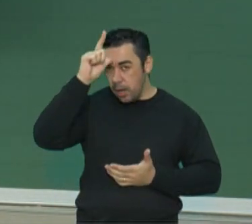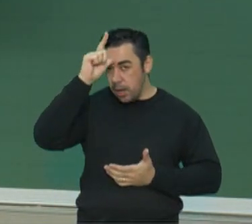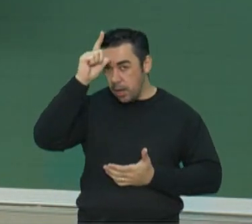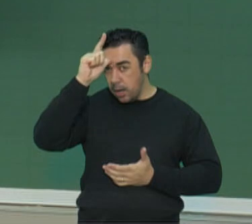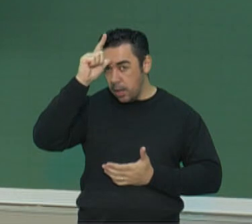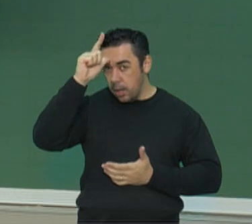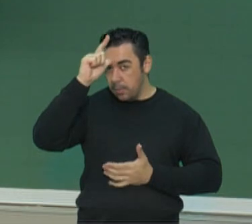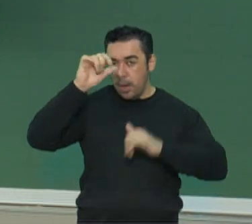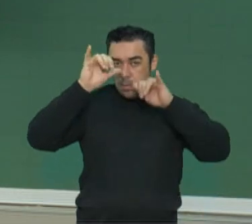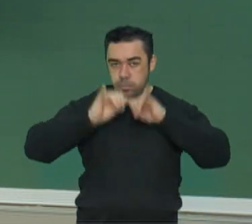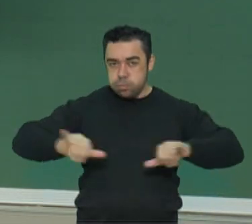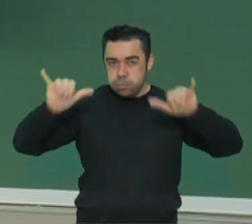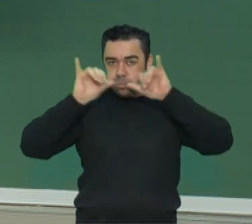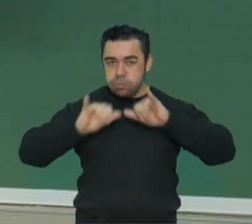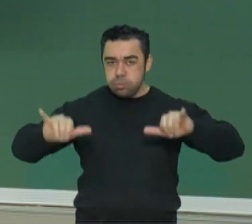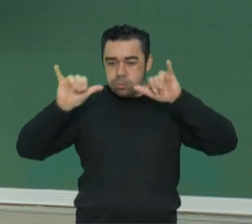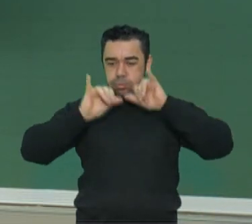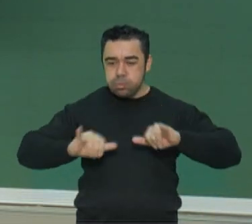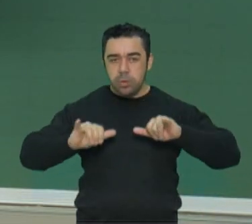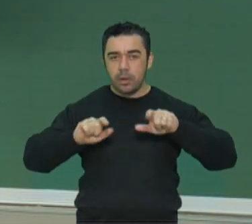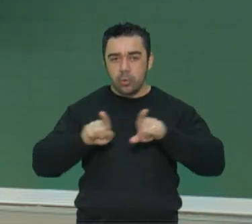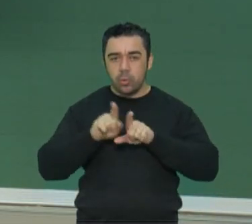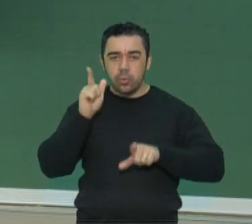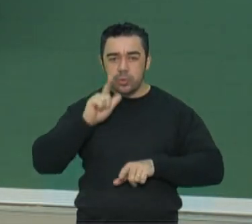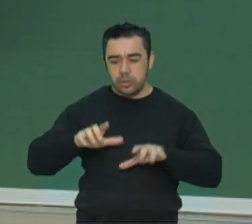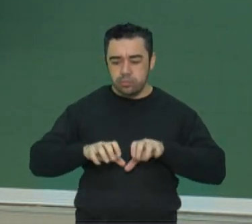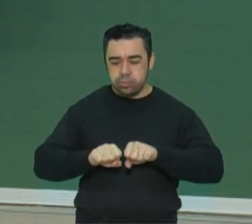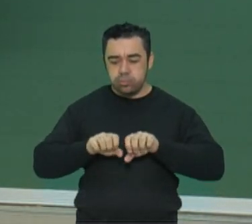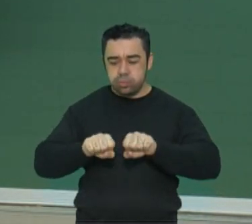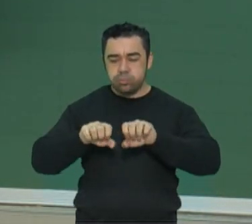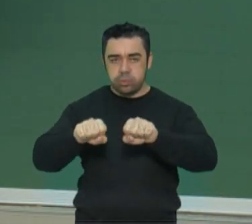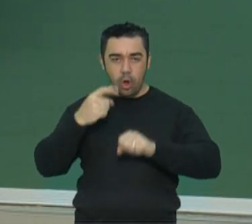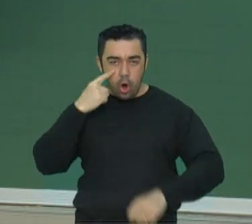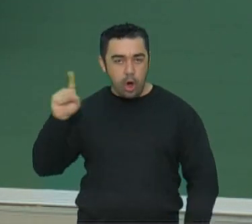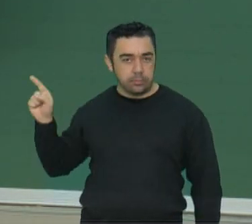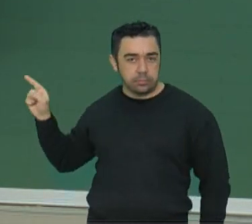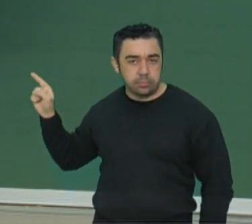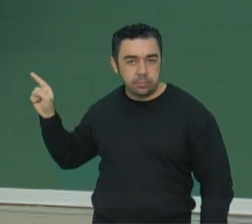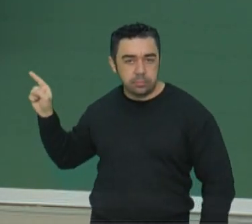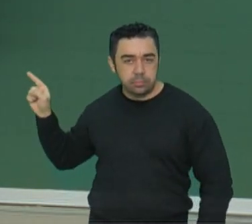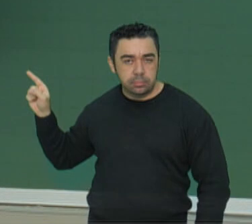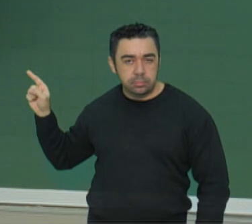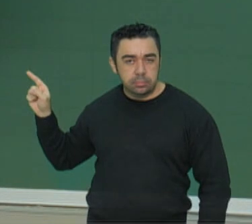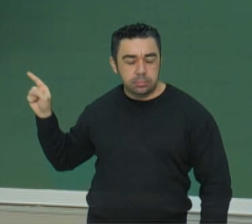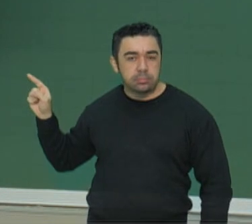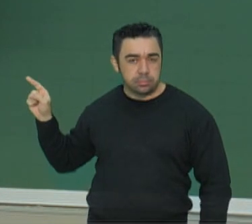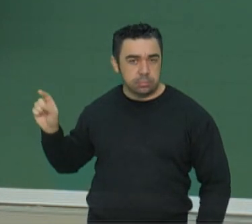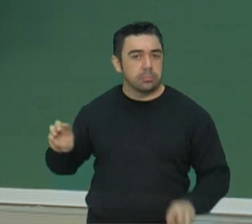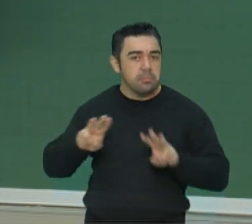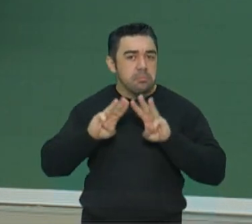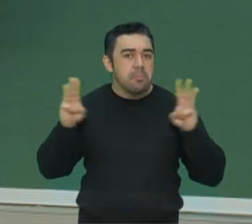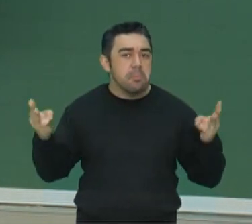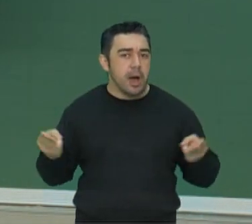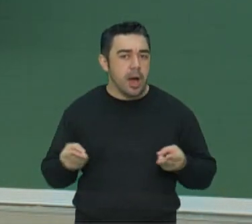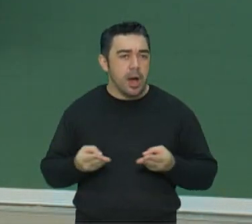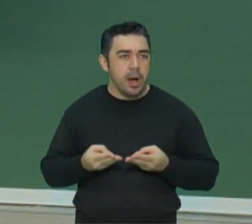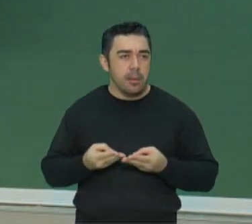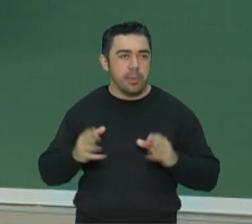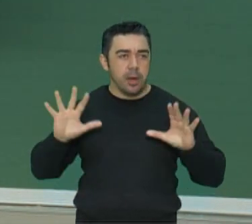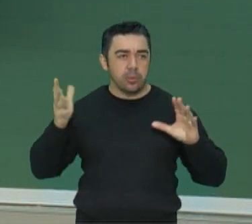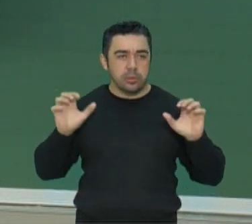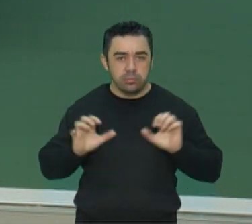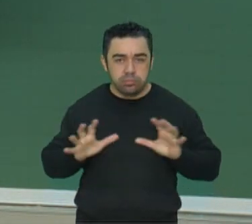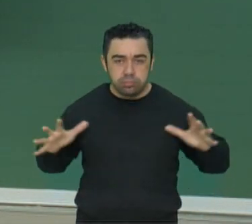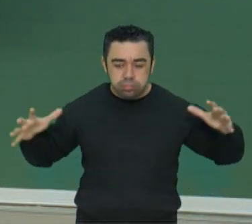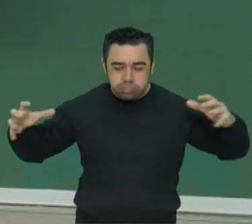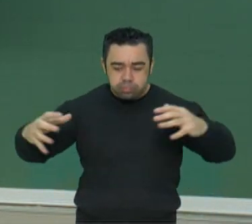forte campanha de expansão territorial. O mapinha até mostra isso pra você. A Alemanha jogando os braços ao